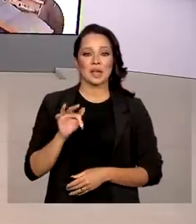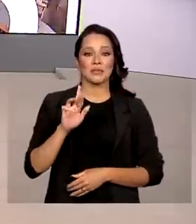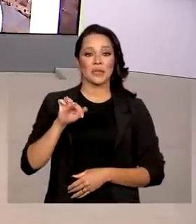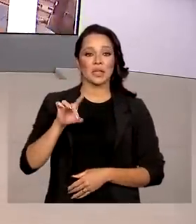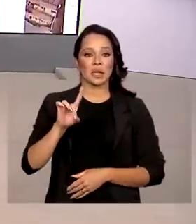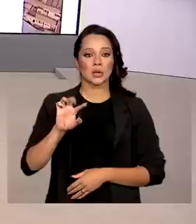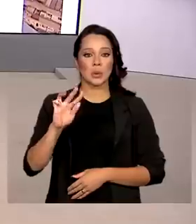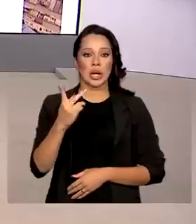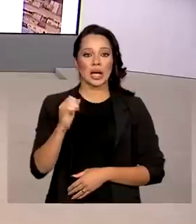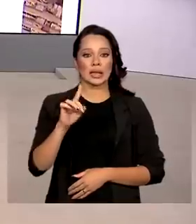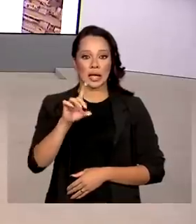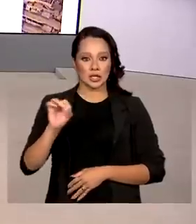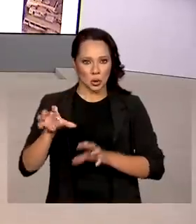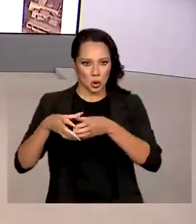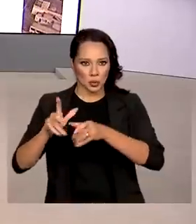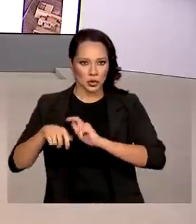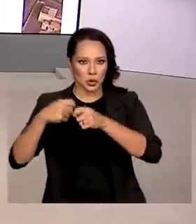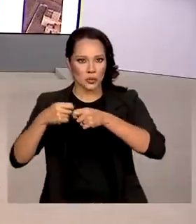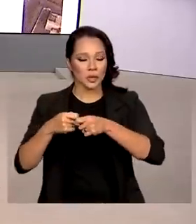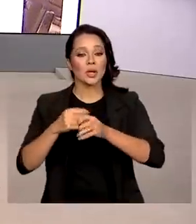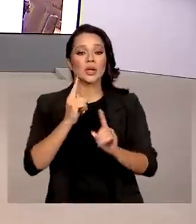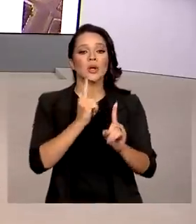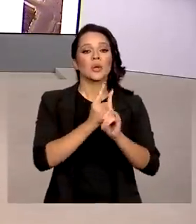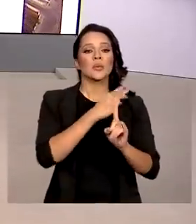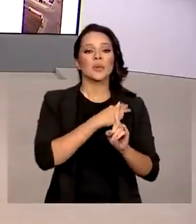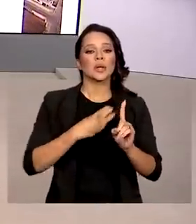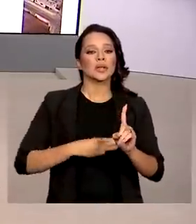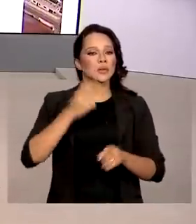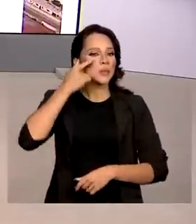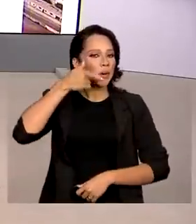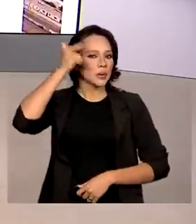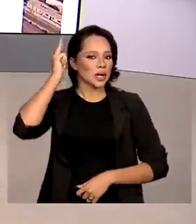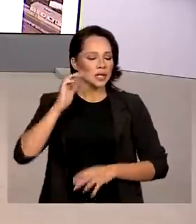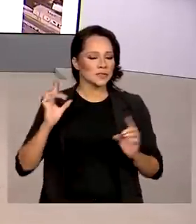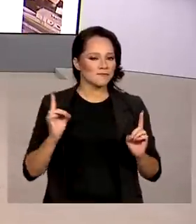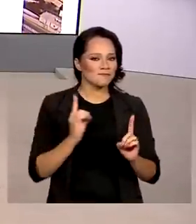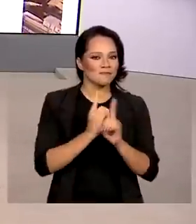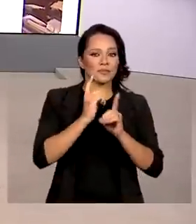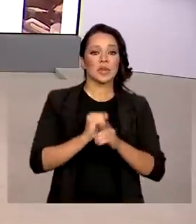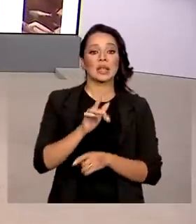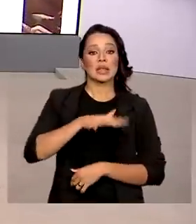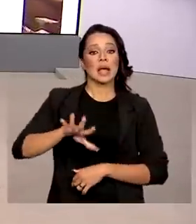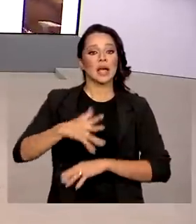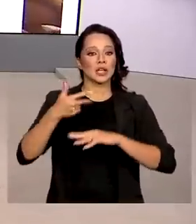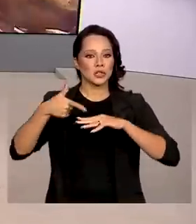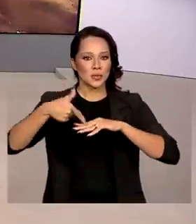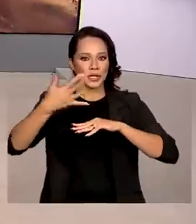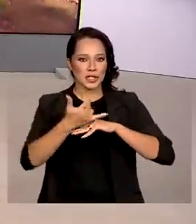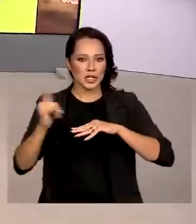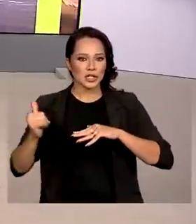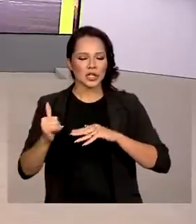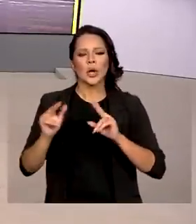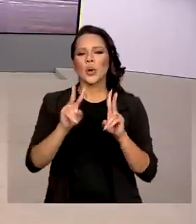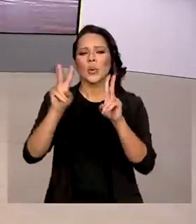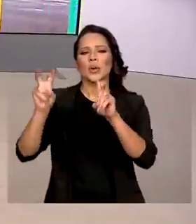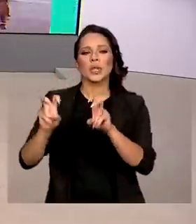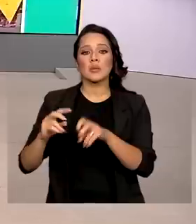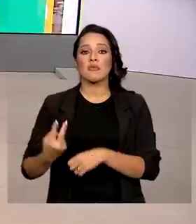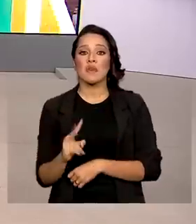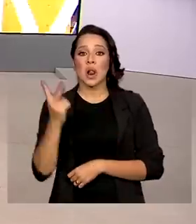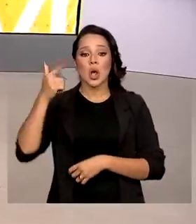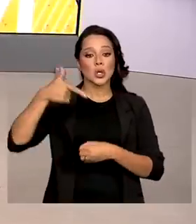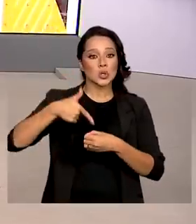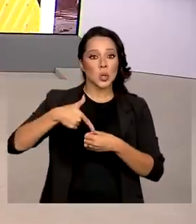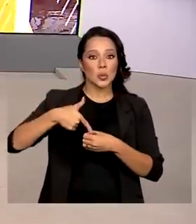Haddad, do Grupo de Economia, se encontrou com o ministro Paulo Guedes. Já na área de Minas e Energia, o tema foi o preço